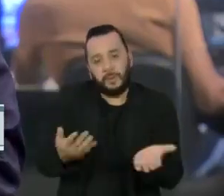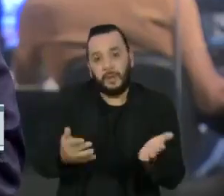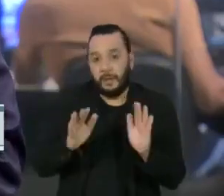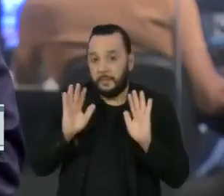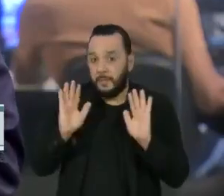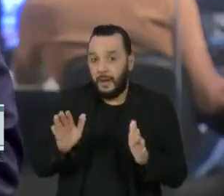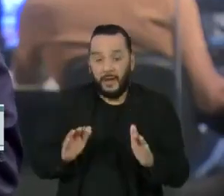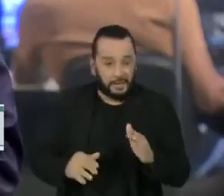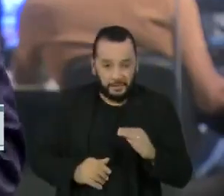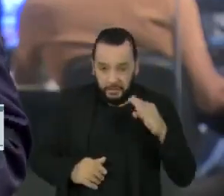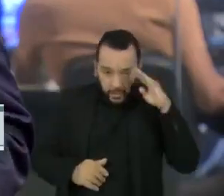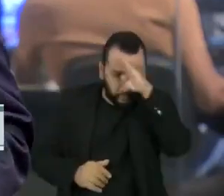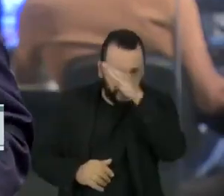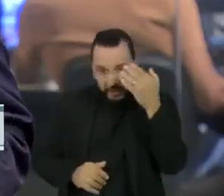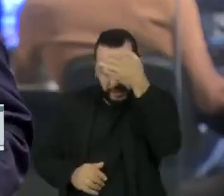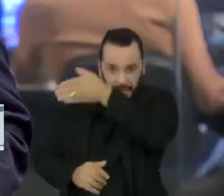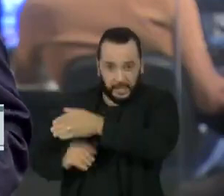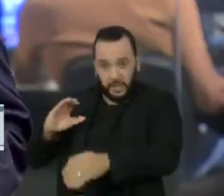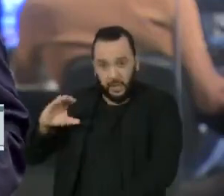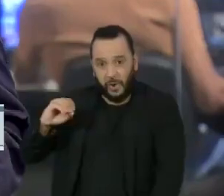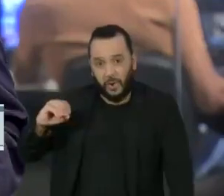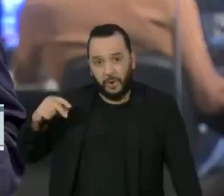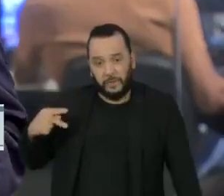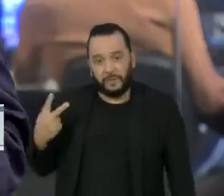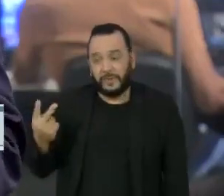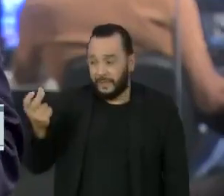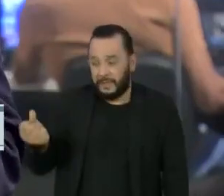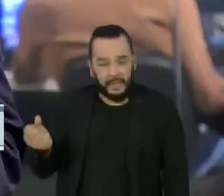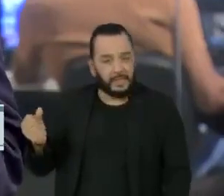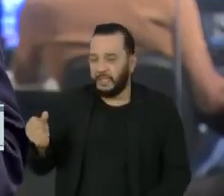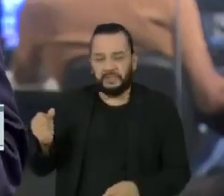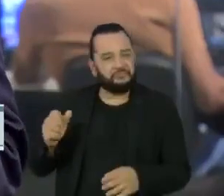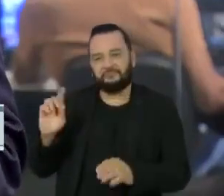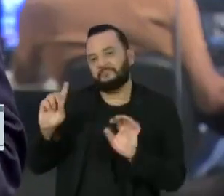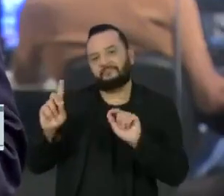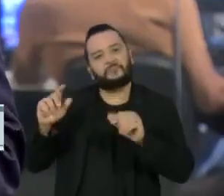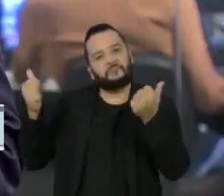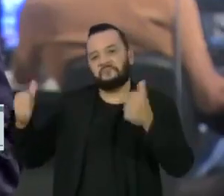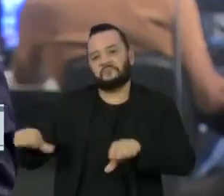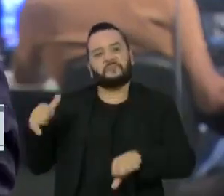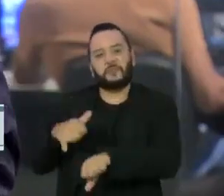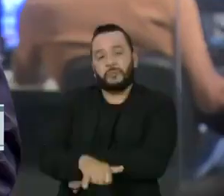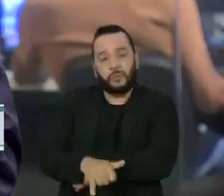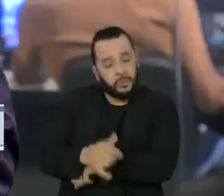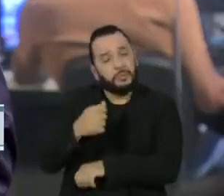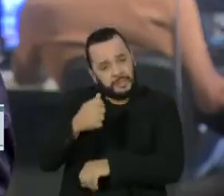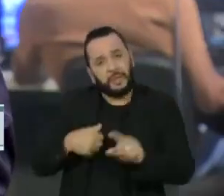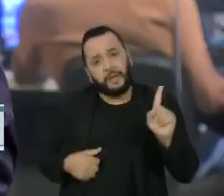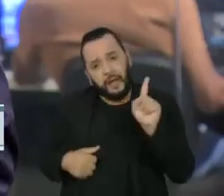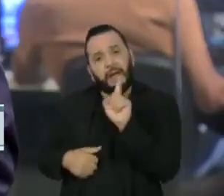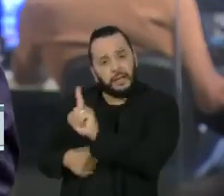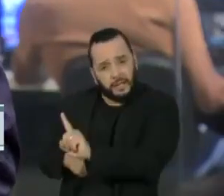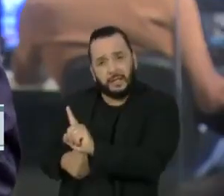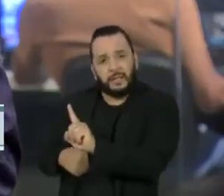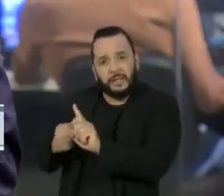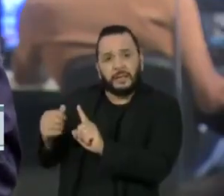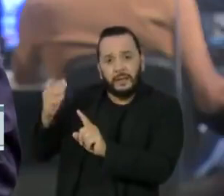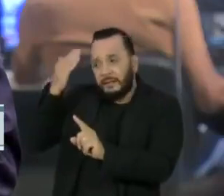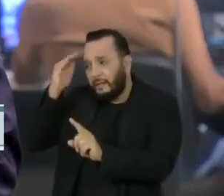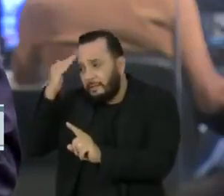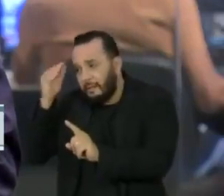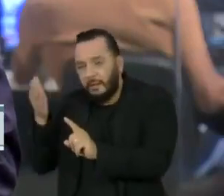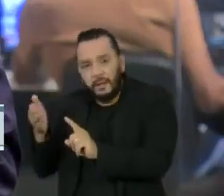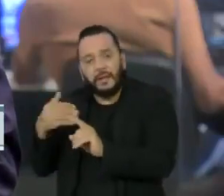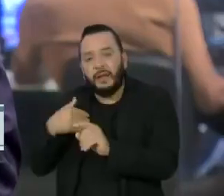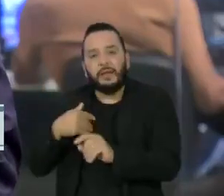vai à COP26. Em vez de participar da cúpula que vai preparar o mundo para os efeitos das mudanças climáticas, Bolsonaro preferiu